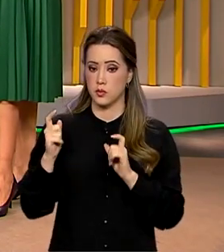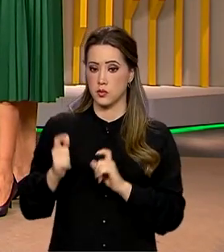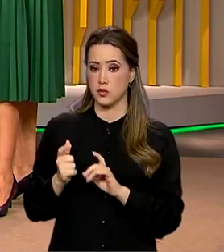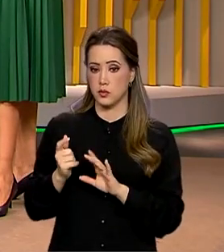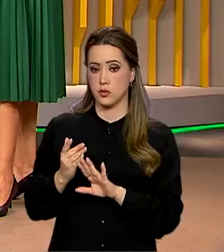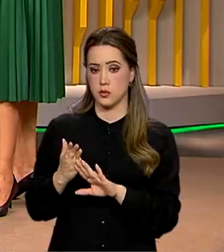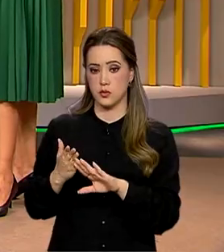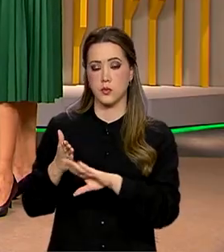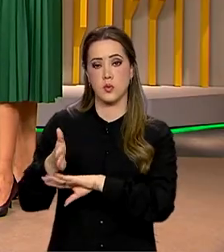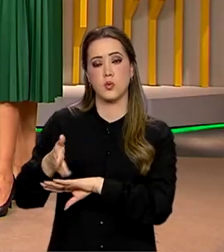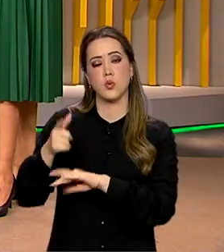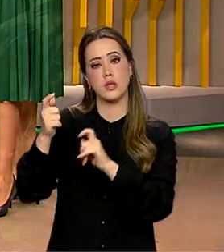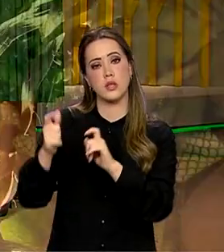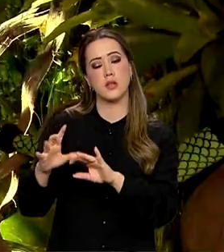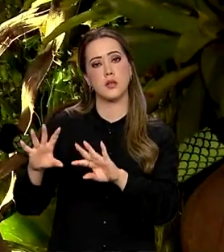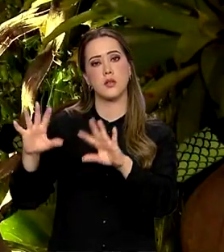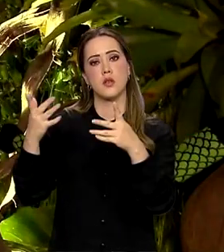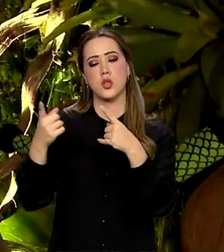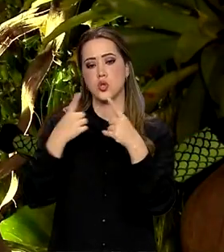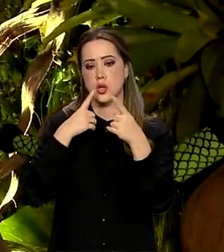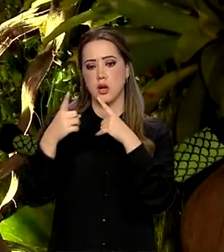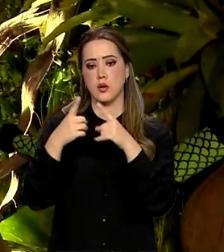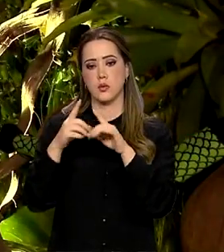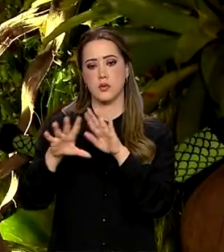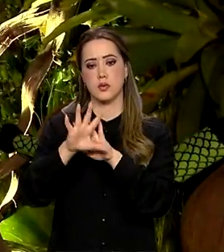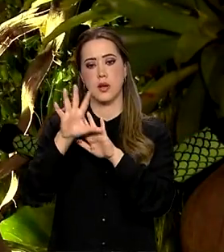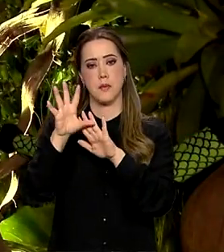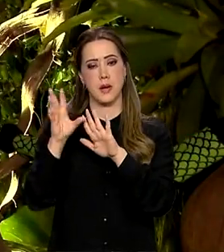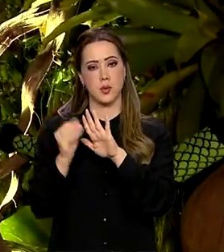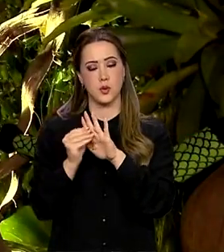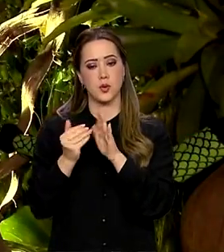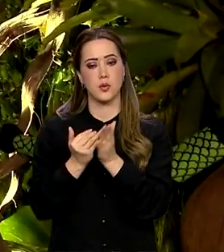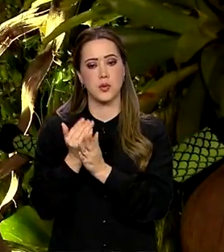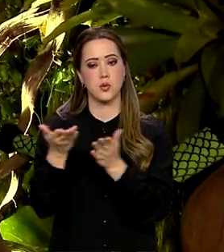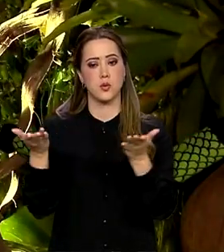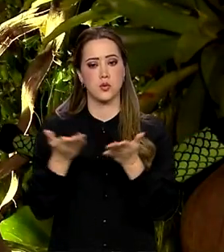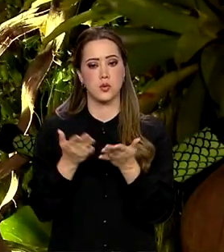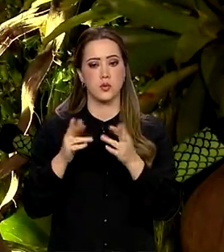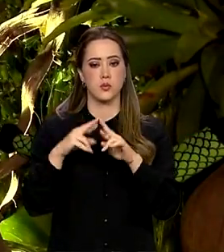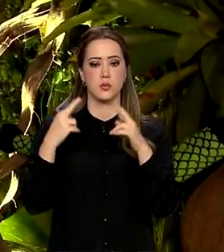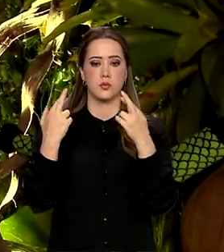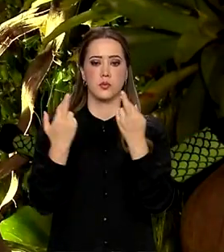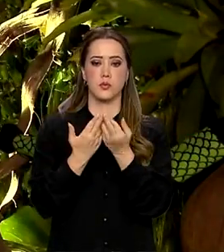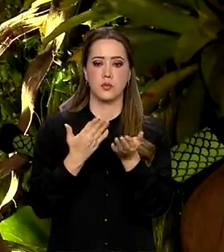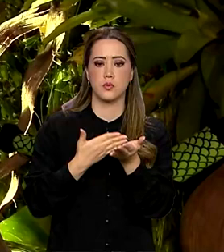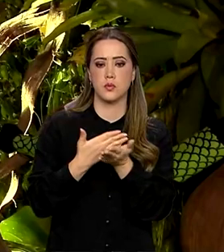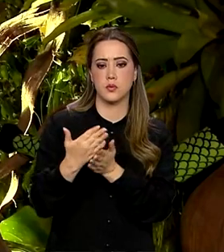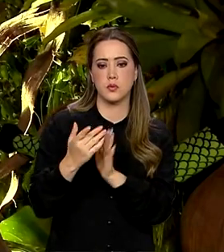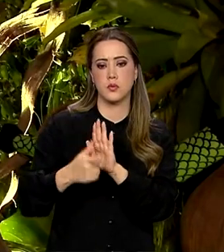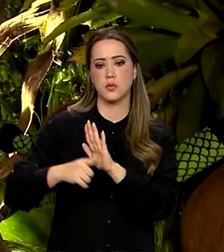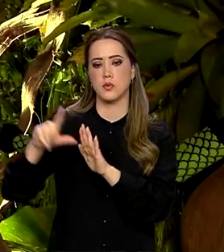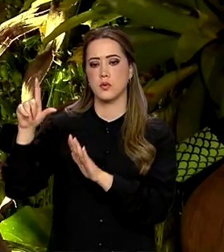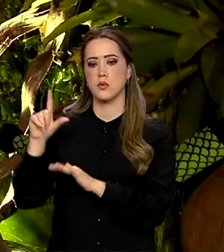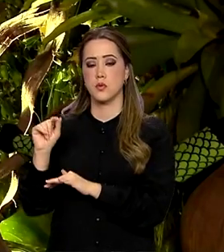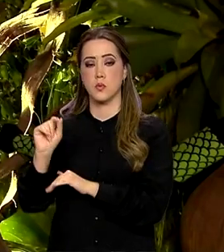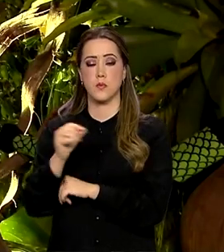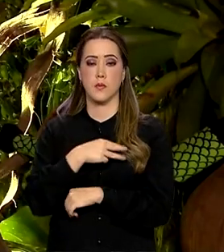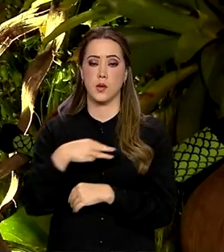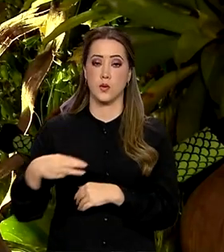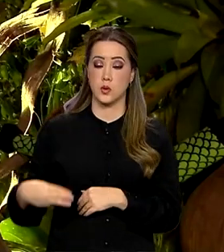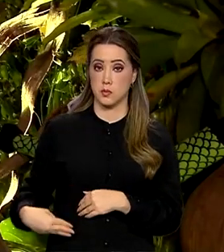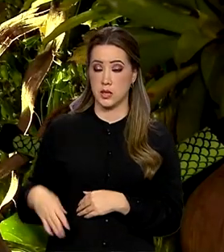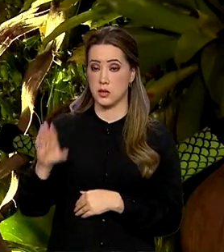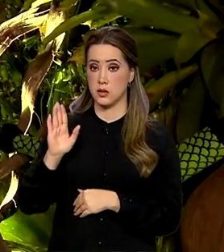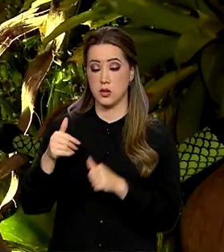entrada do evento Diálogos da Amazônia, que começou hoje. E olha, na reunião inicial, mais cedo, os ministros que